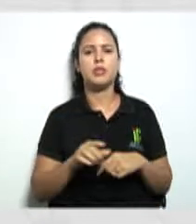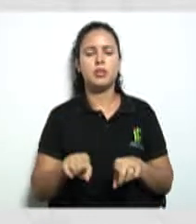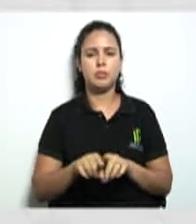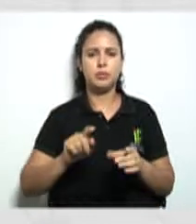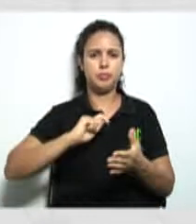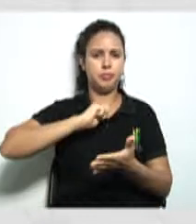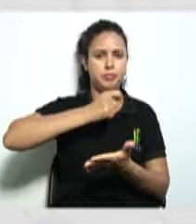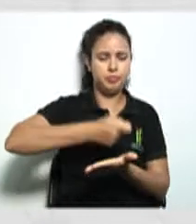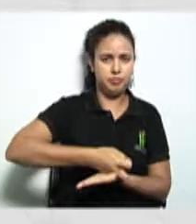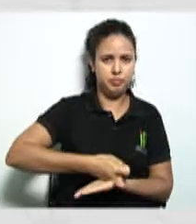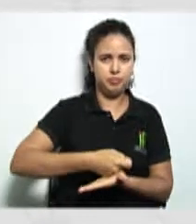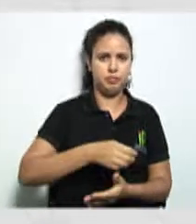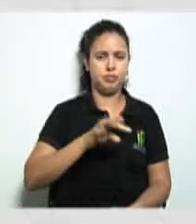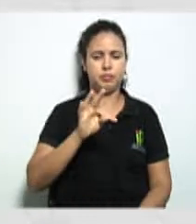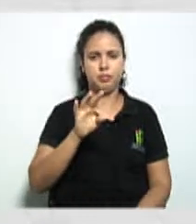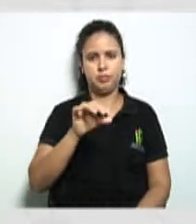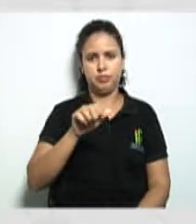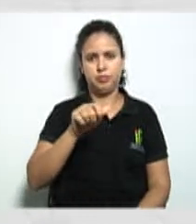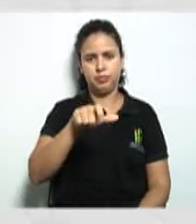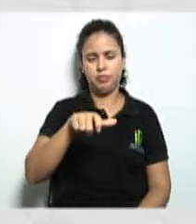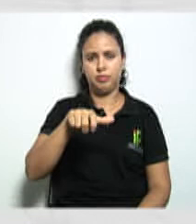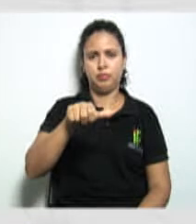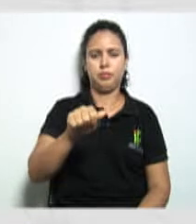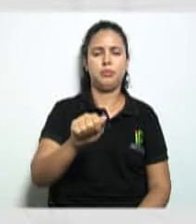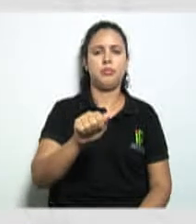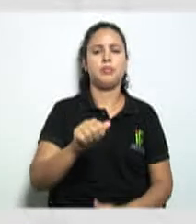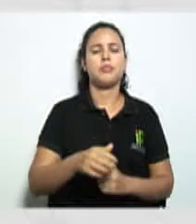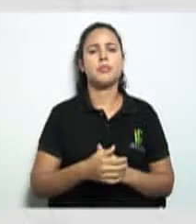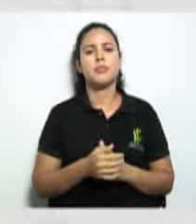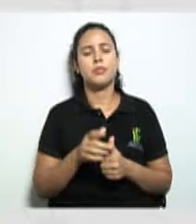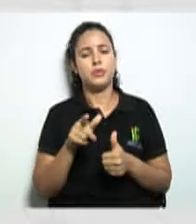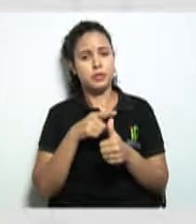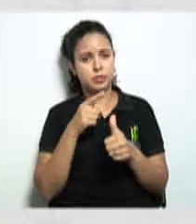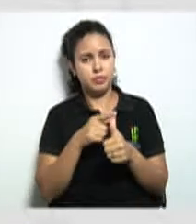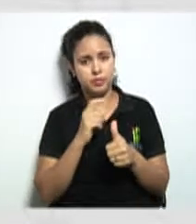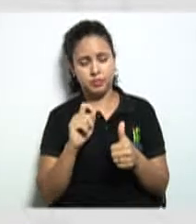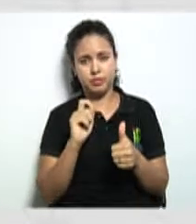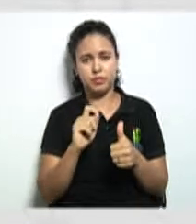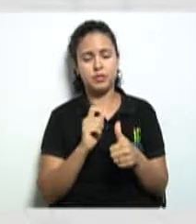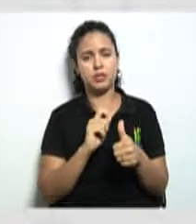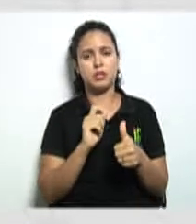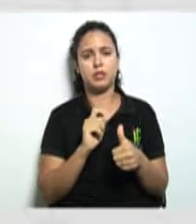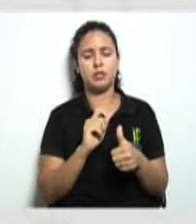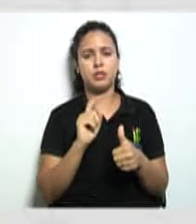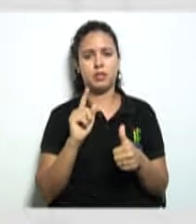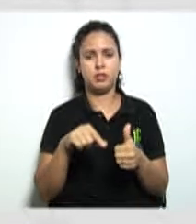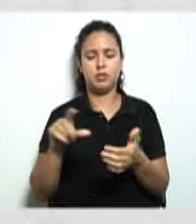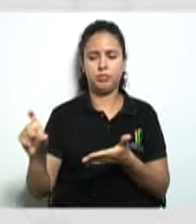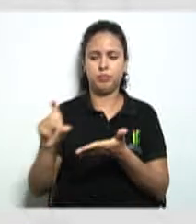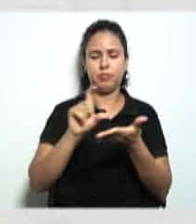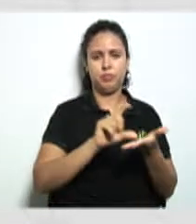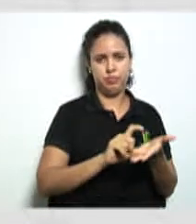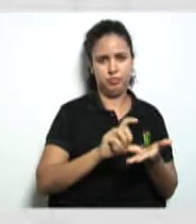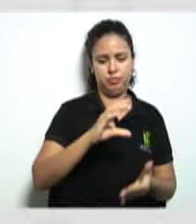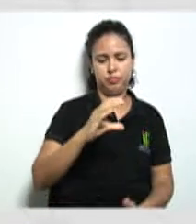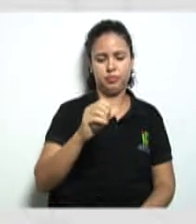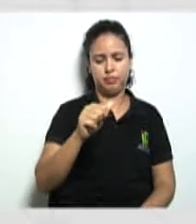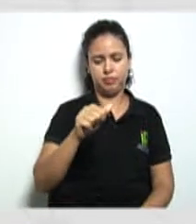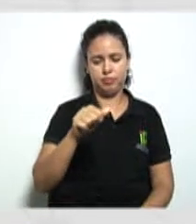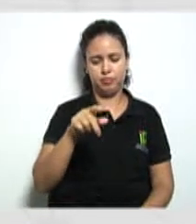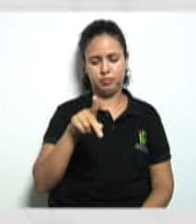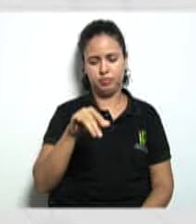então primeiro aqui não basta só a integralização do capital tem que pagar também aqui algumas